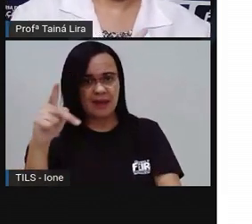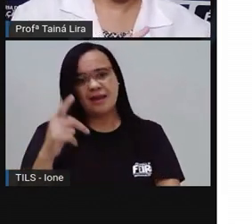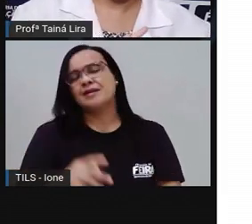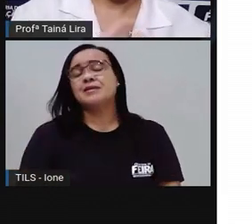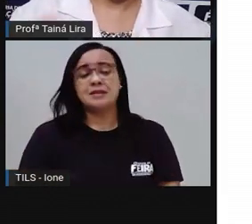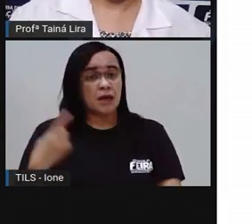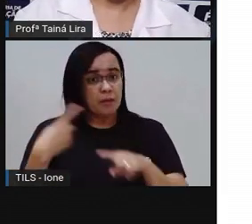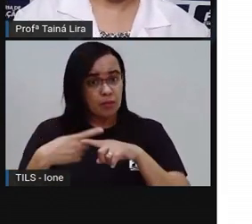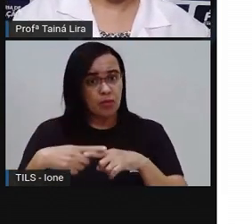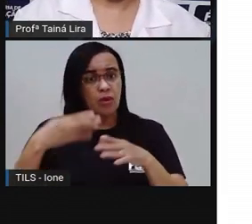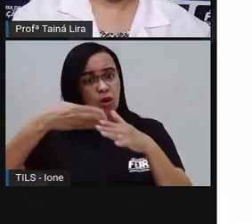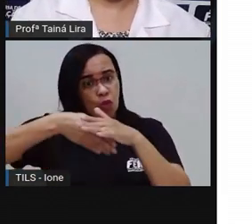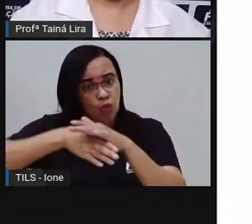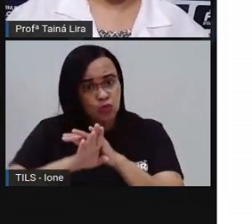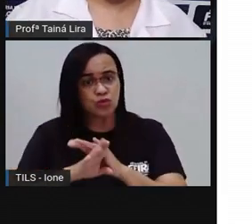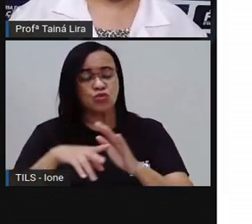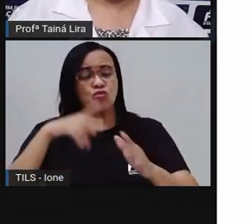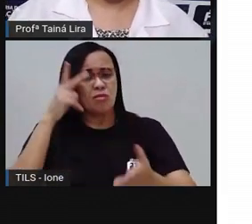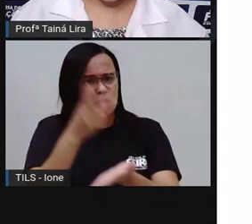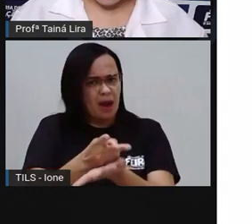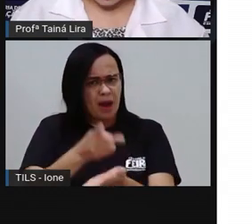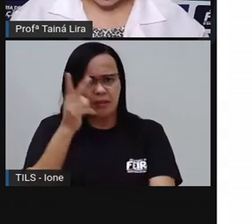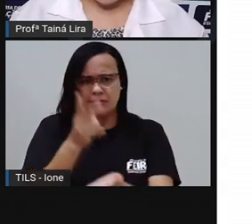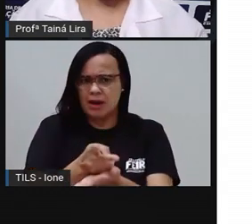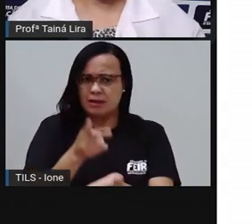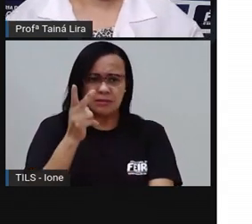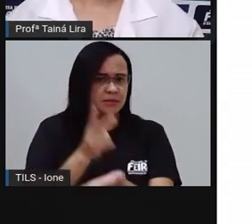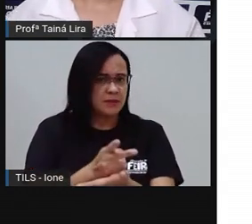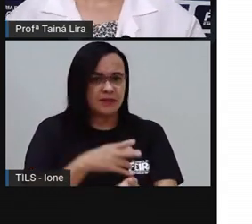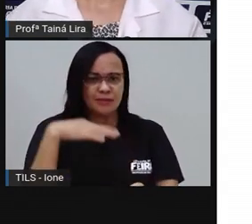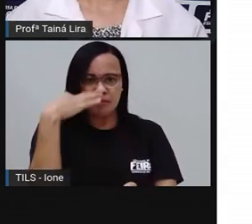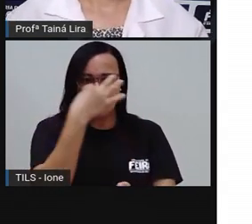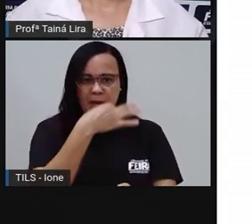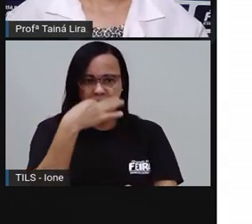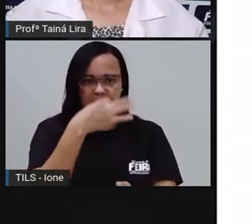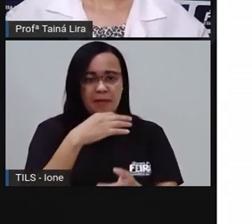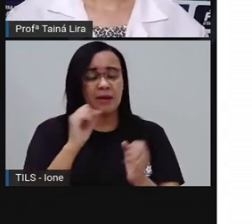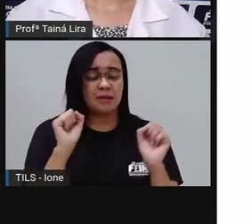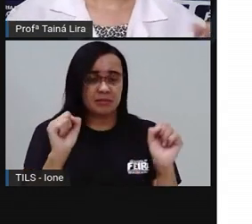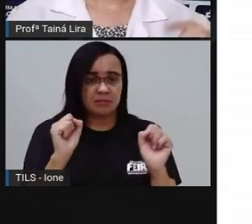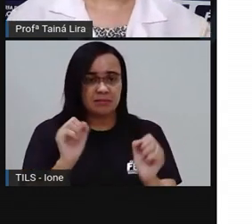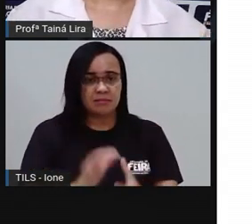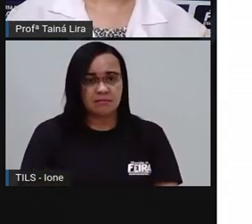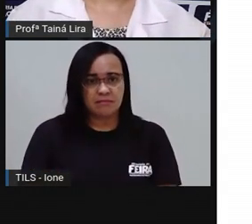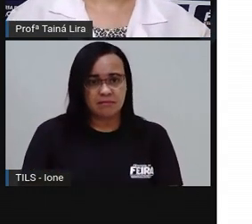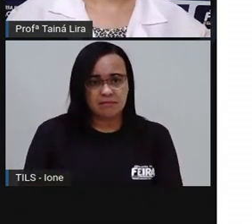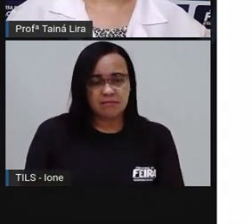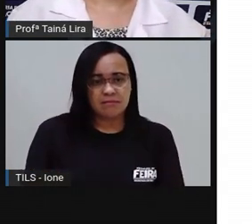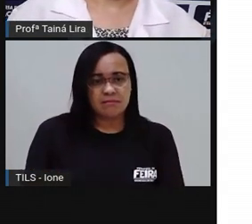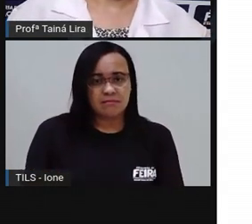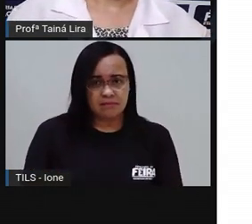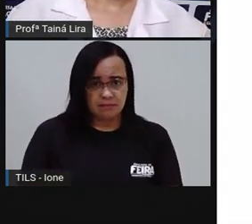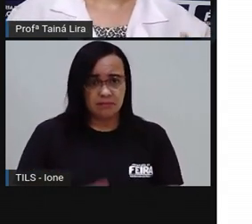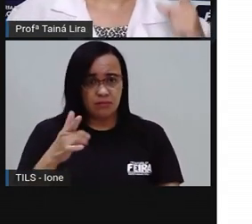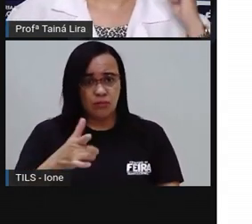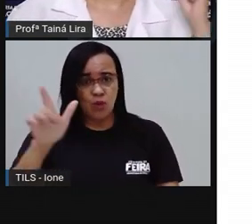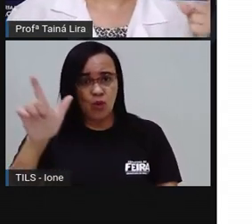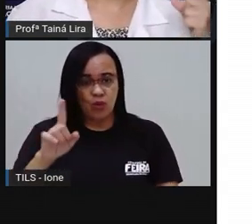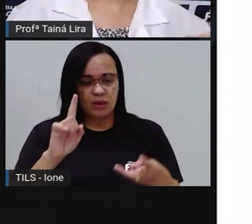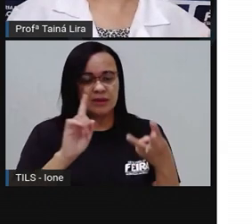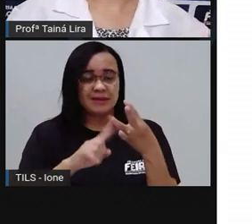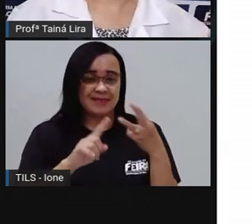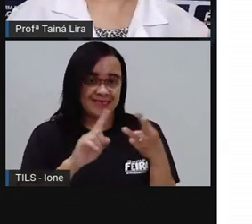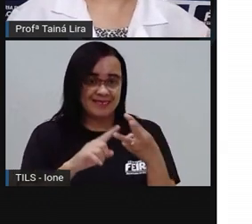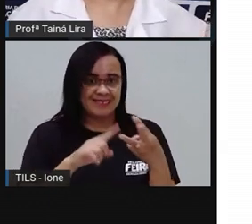costuma falar isso aí praticamente em todos os programas, tá bom? Olha lá mais um que a Pró trouxe. Ah,